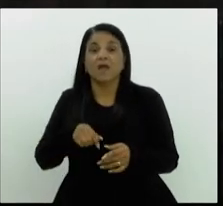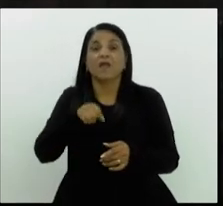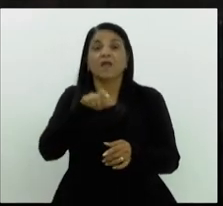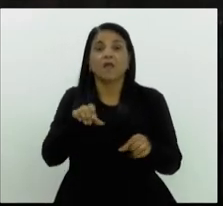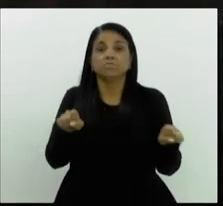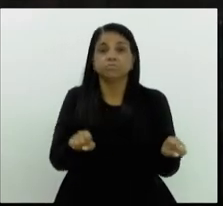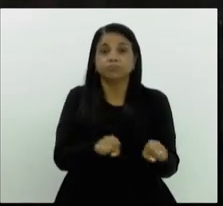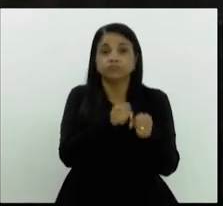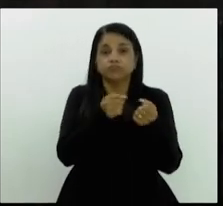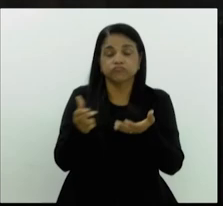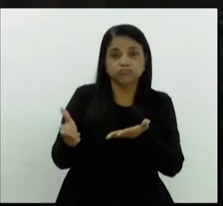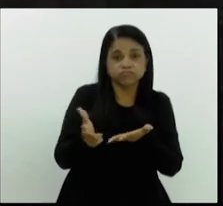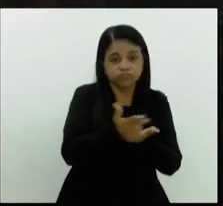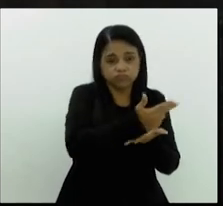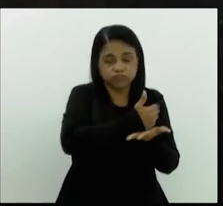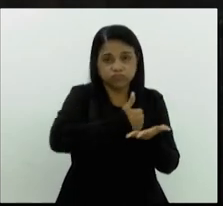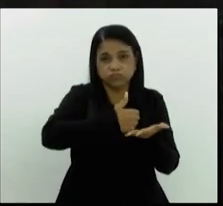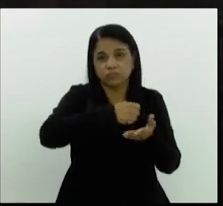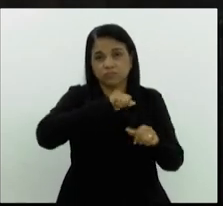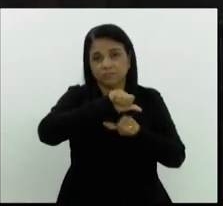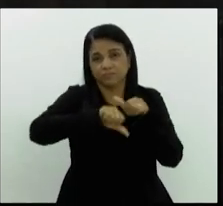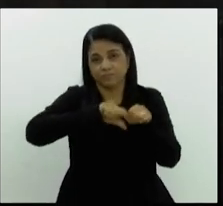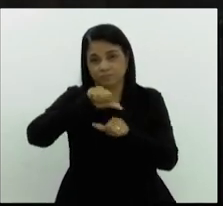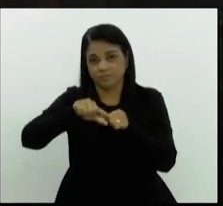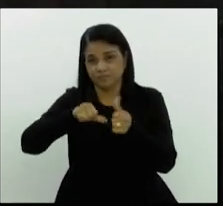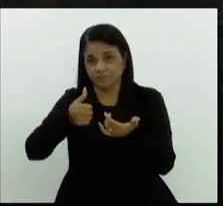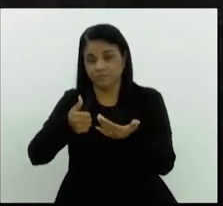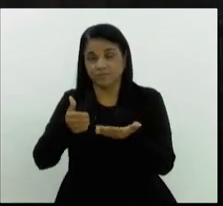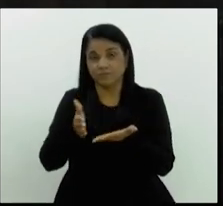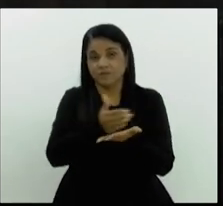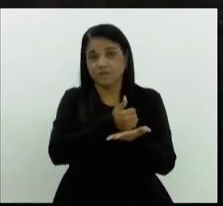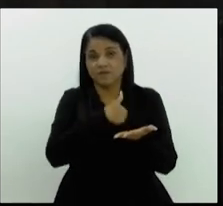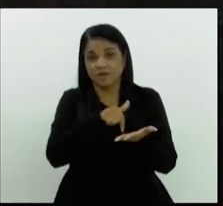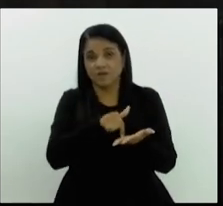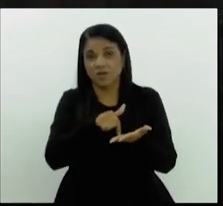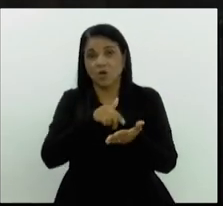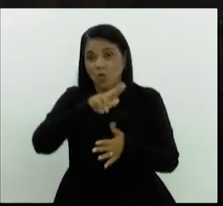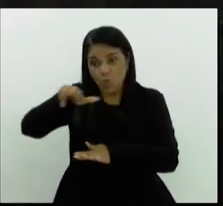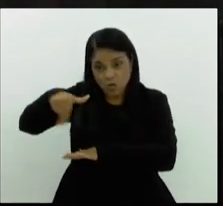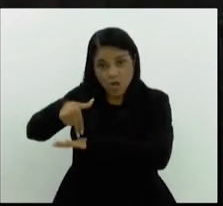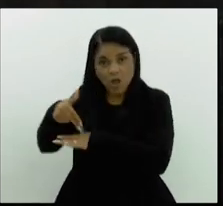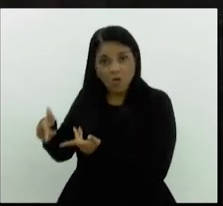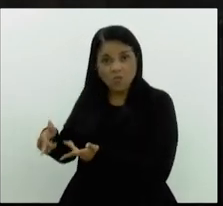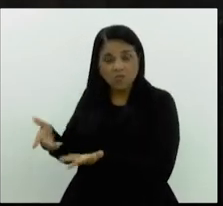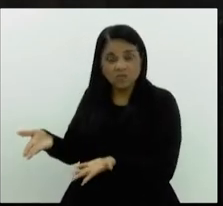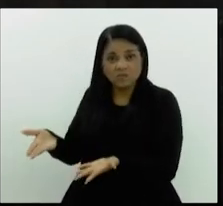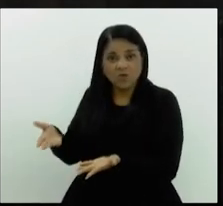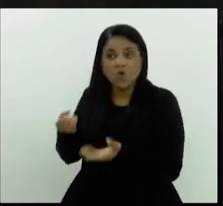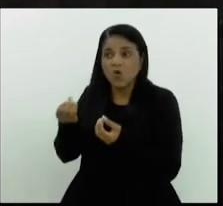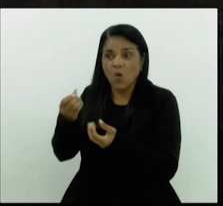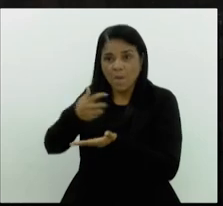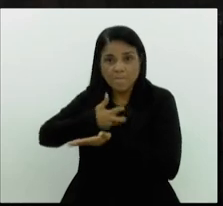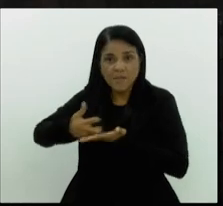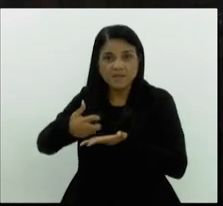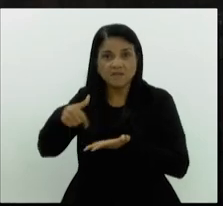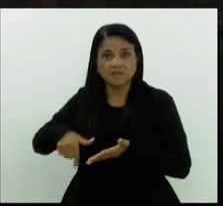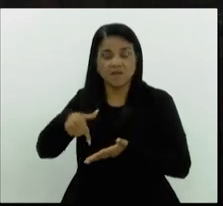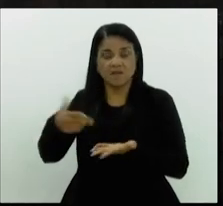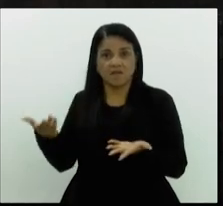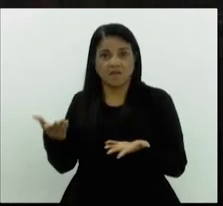recuperação fiscal? foi a União. E como é que a União vai nos penalizar, porra? Isto é